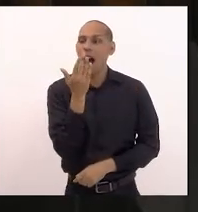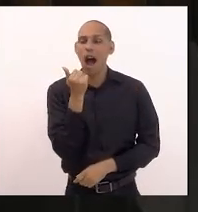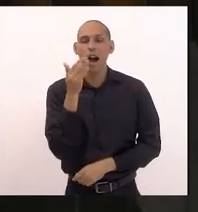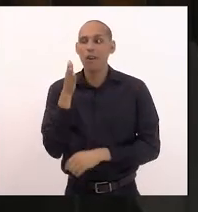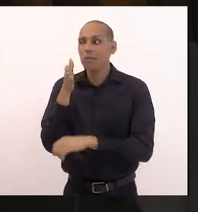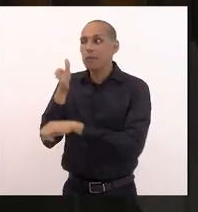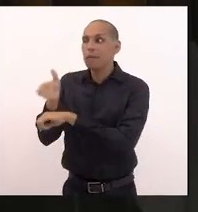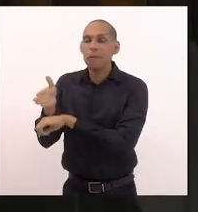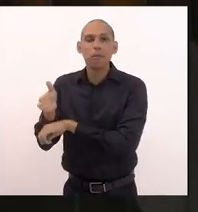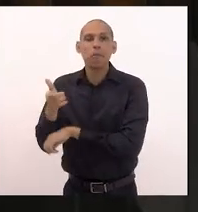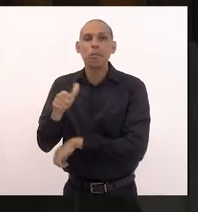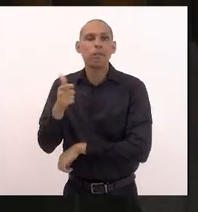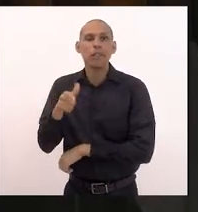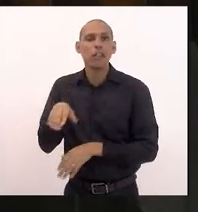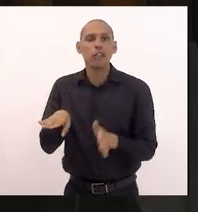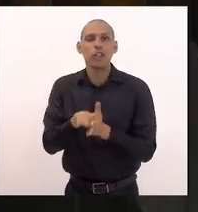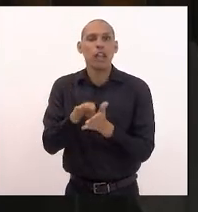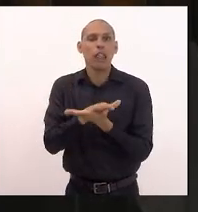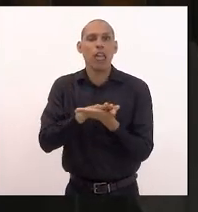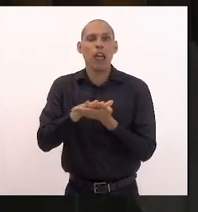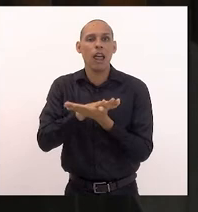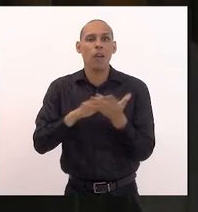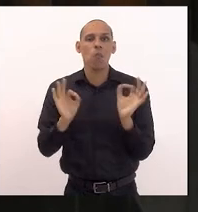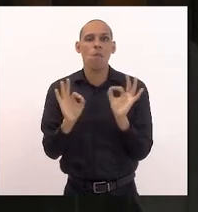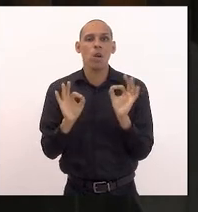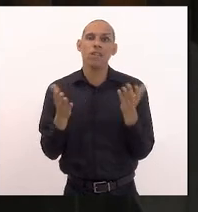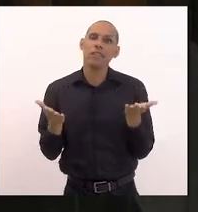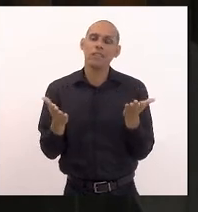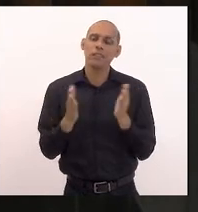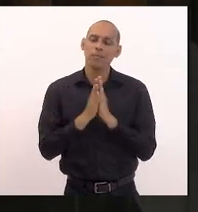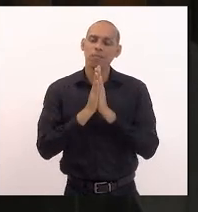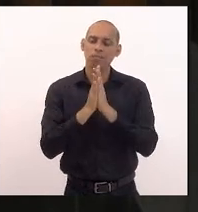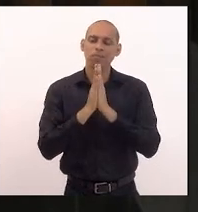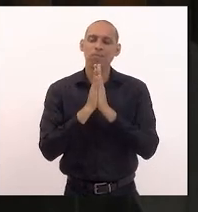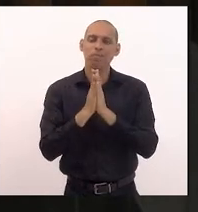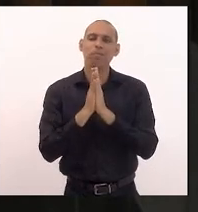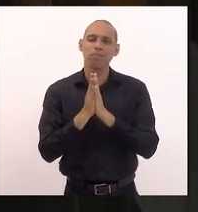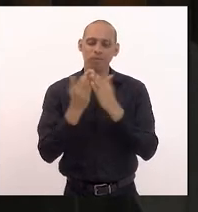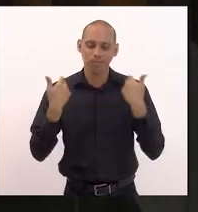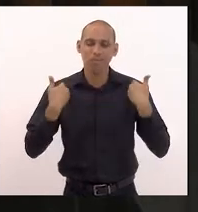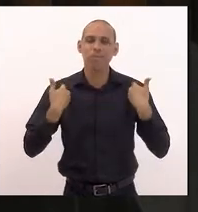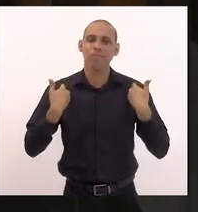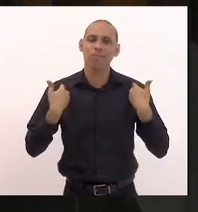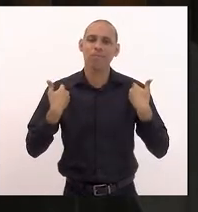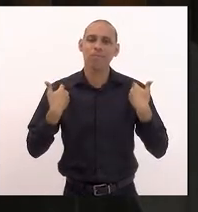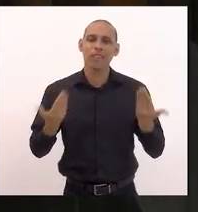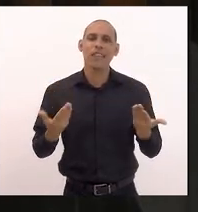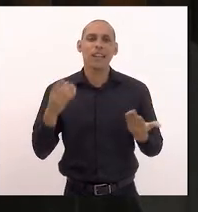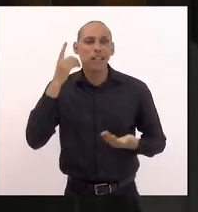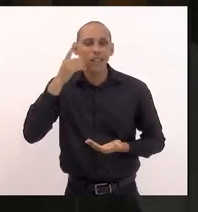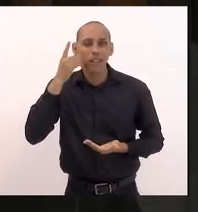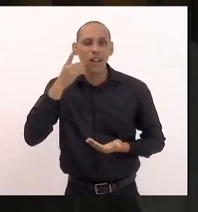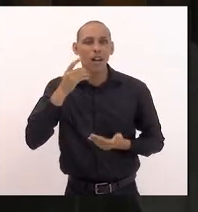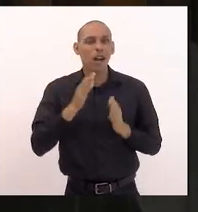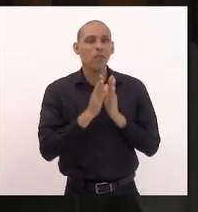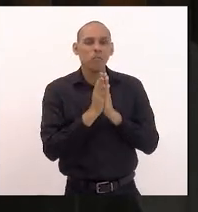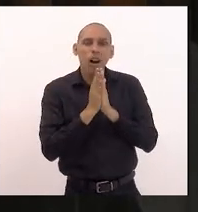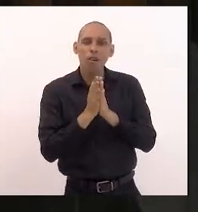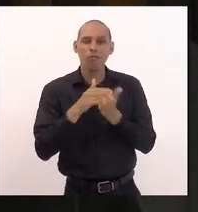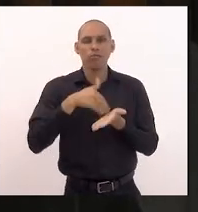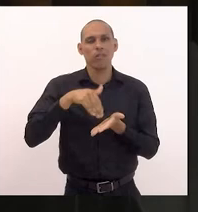então fica aqui o apelo deste deputado ao secretário de educação